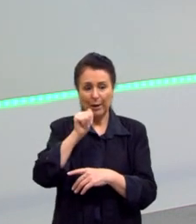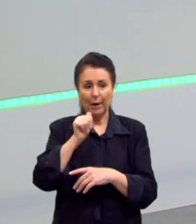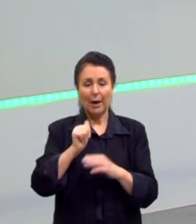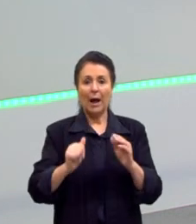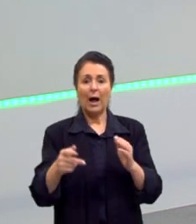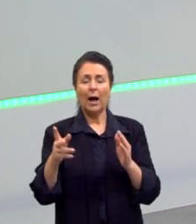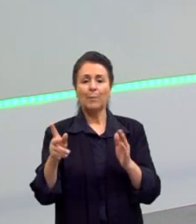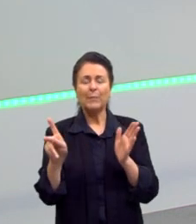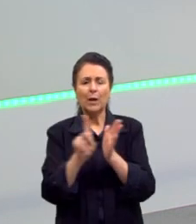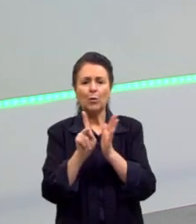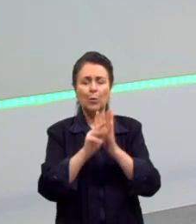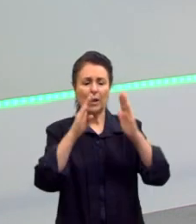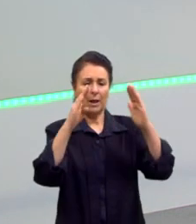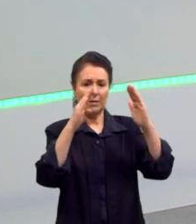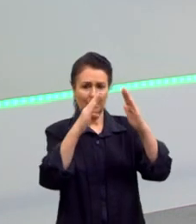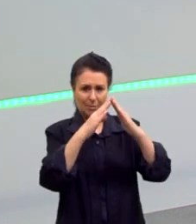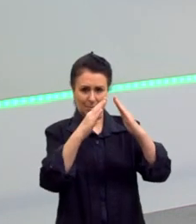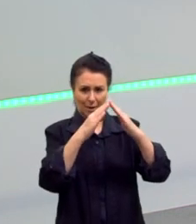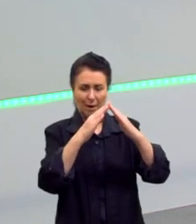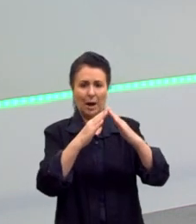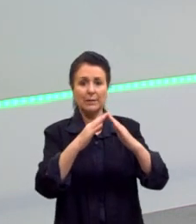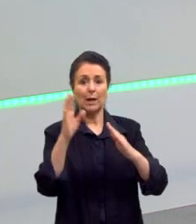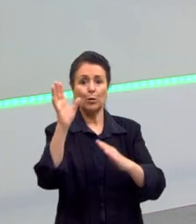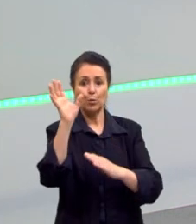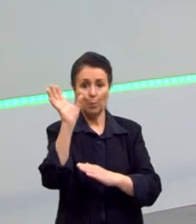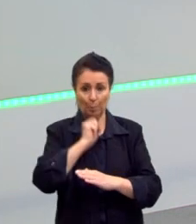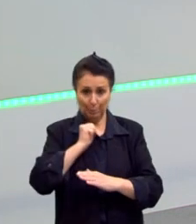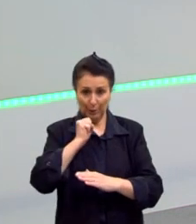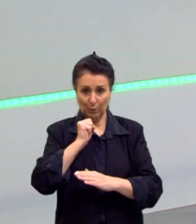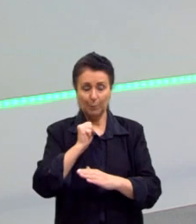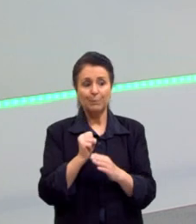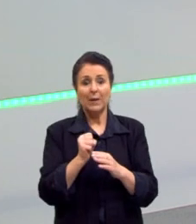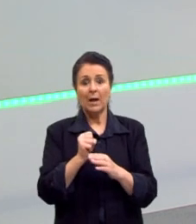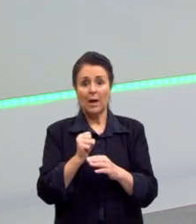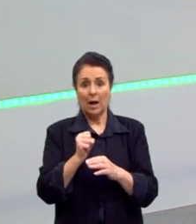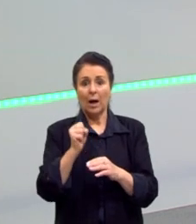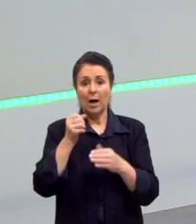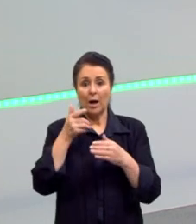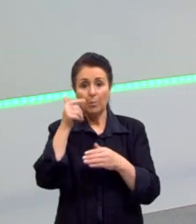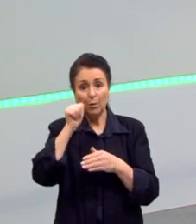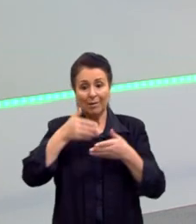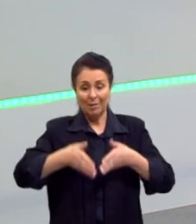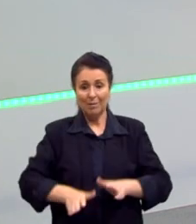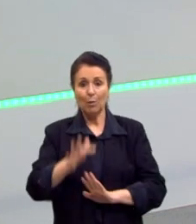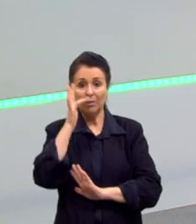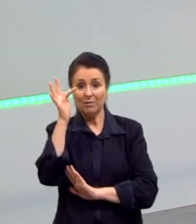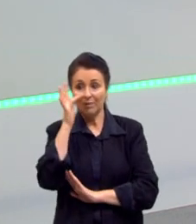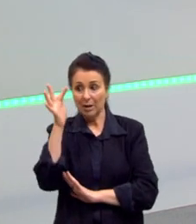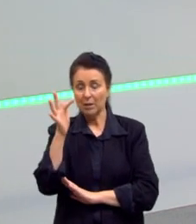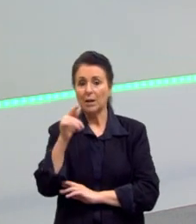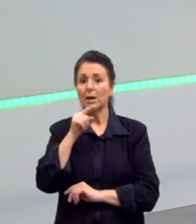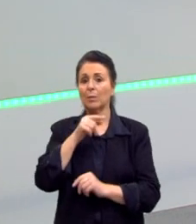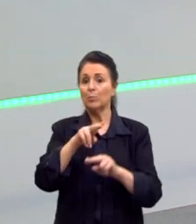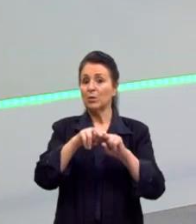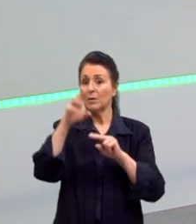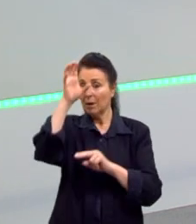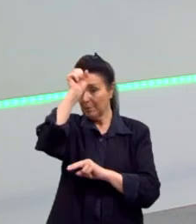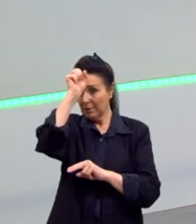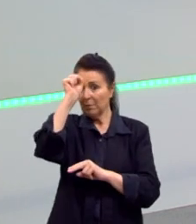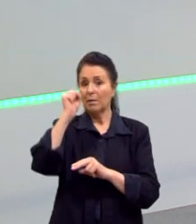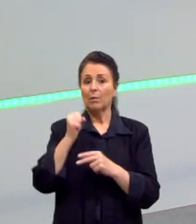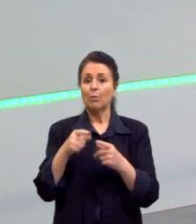Dona de uma padaria que era francesa. E assim, ele aprendeu francês. E ele foi um cara que sempre buscou. Ele foi um gênio,